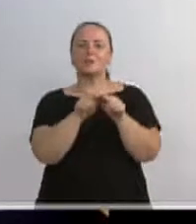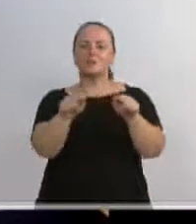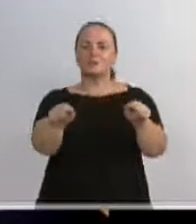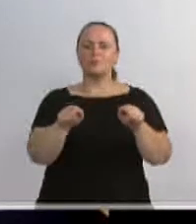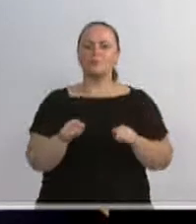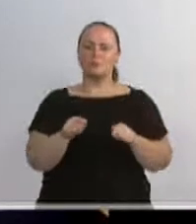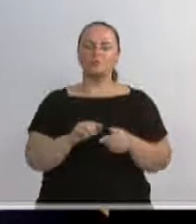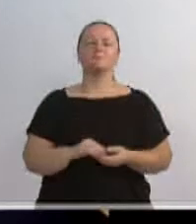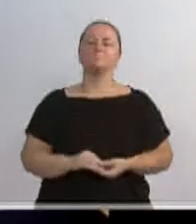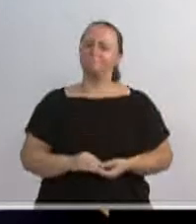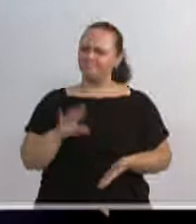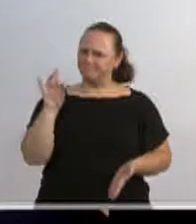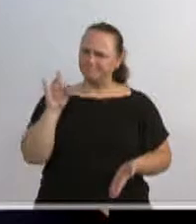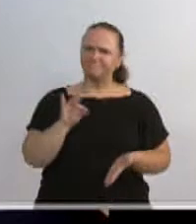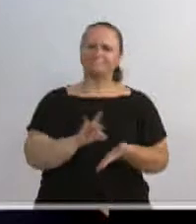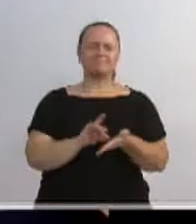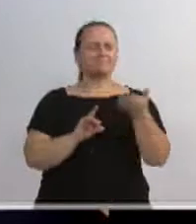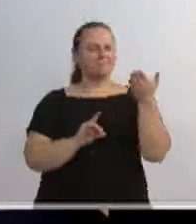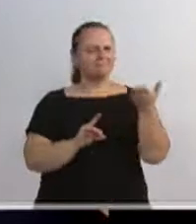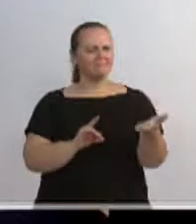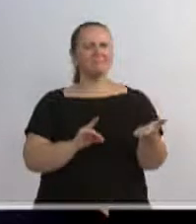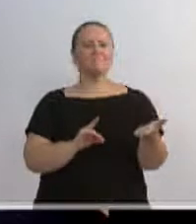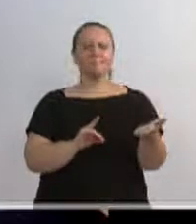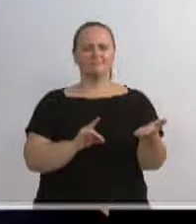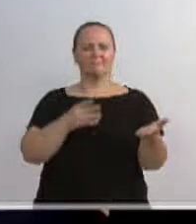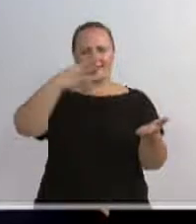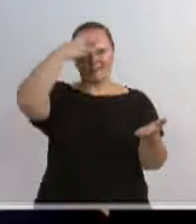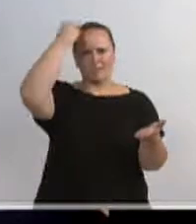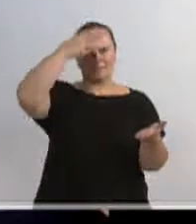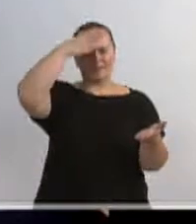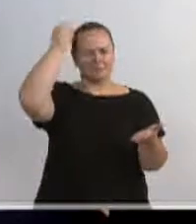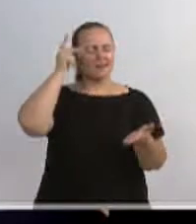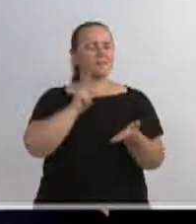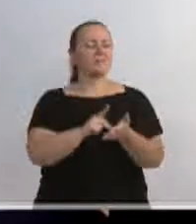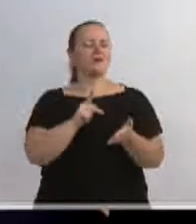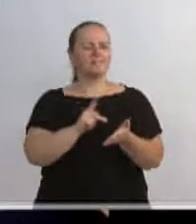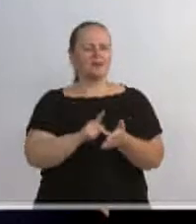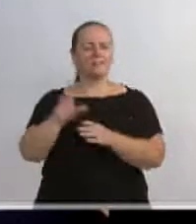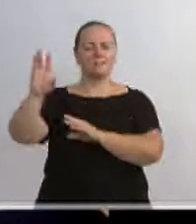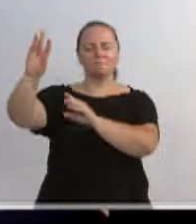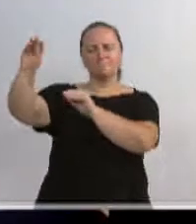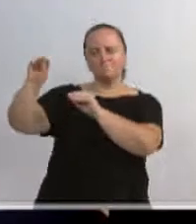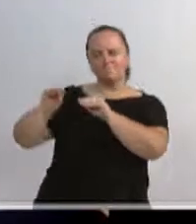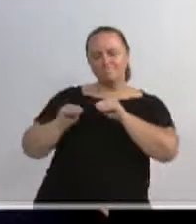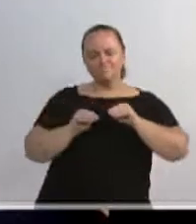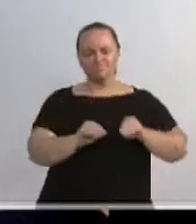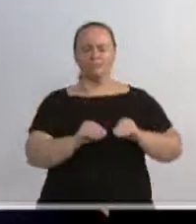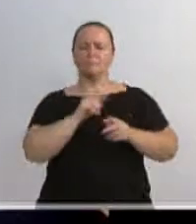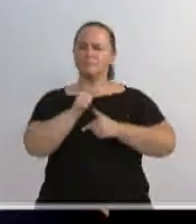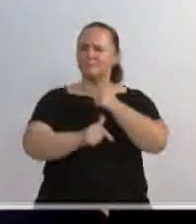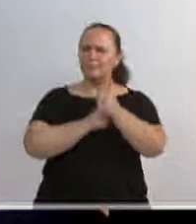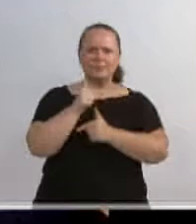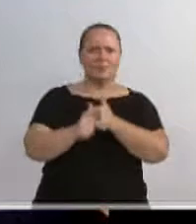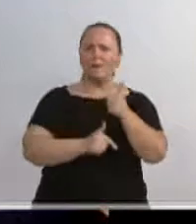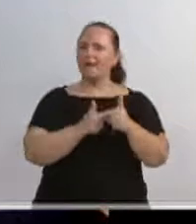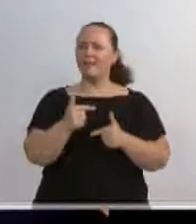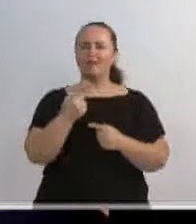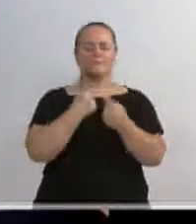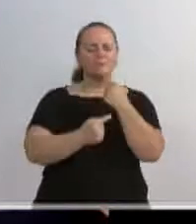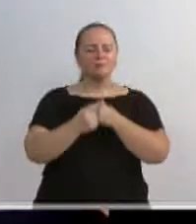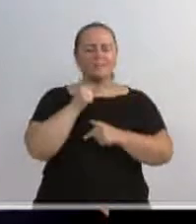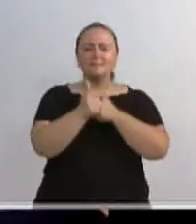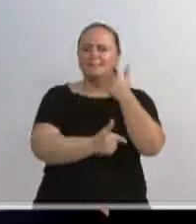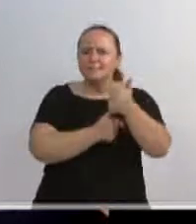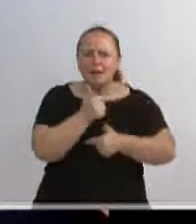vereador Alexandre Matias, que vossas excelências bem sabem, vêm para a nossa cidade para trabalharem. Pessoas que estão